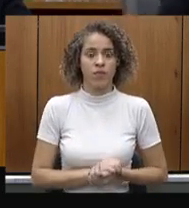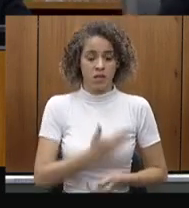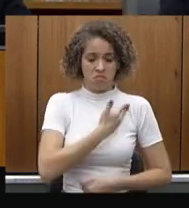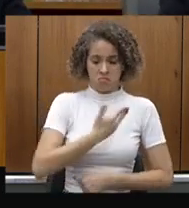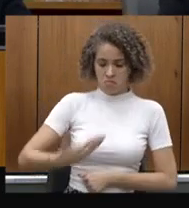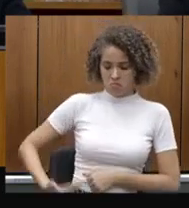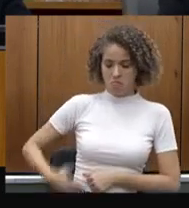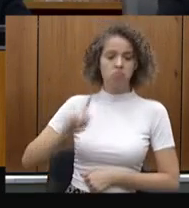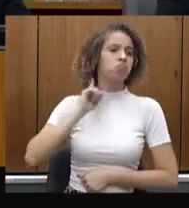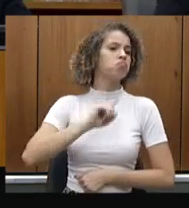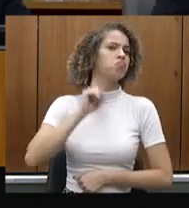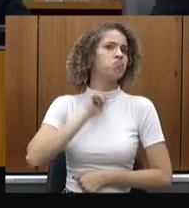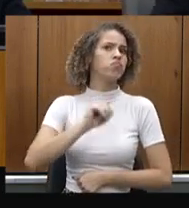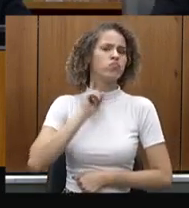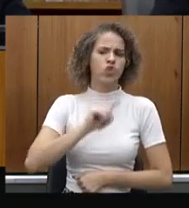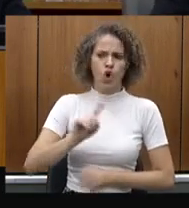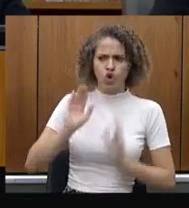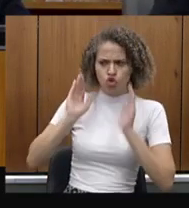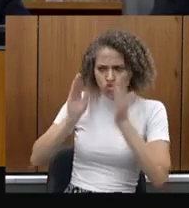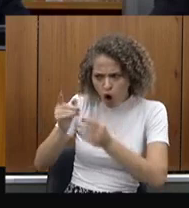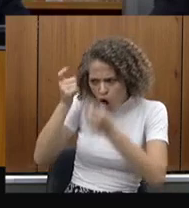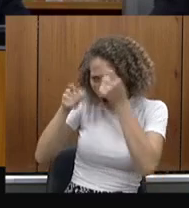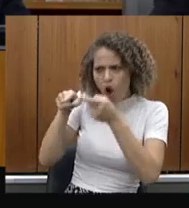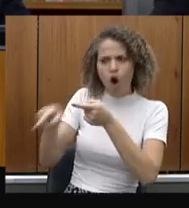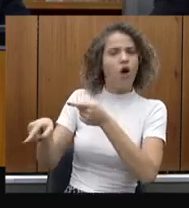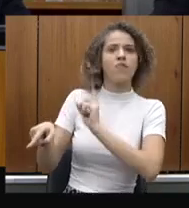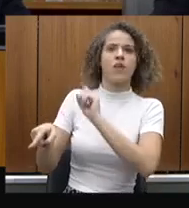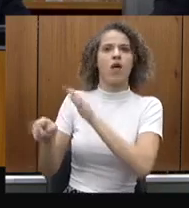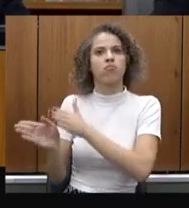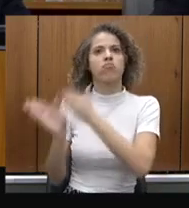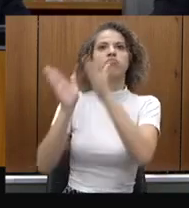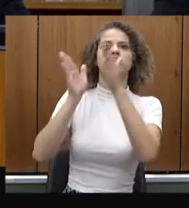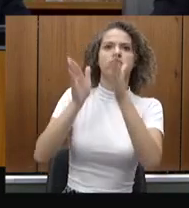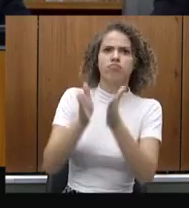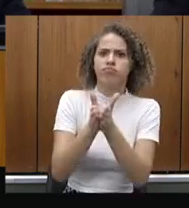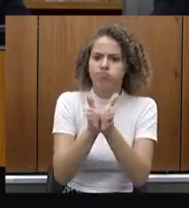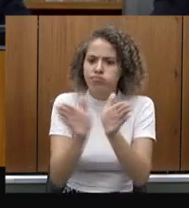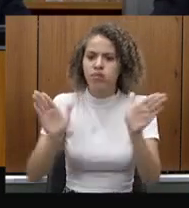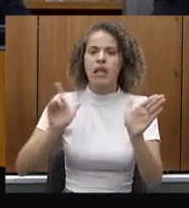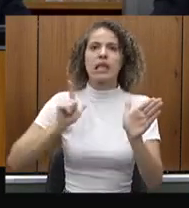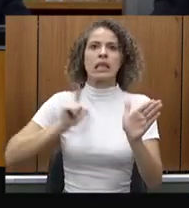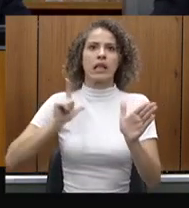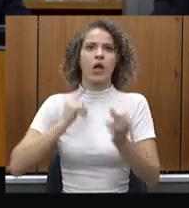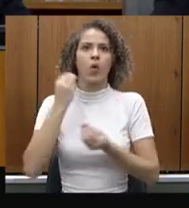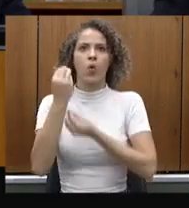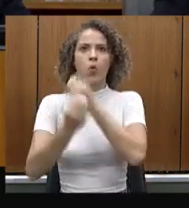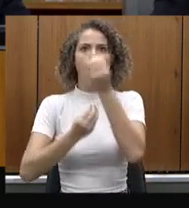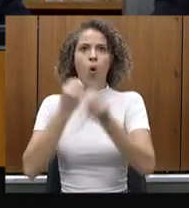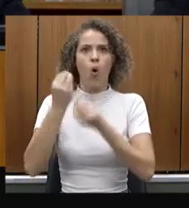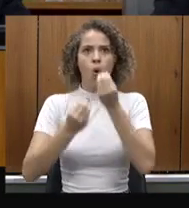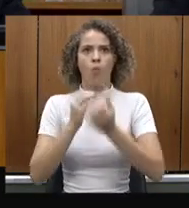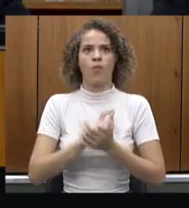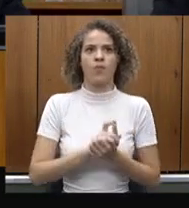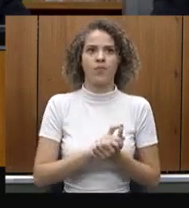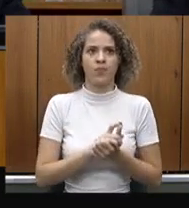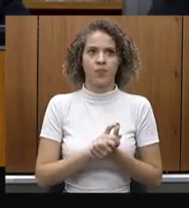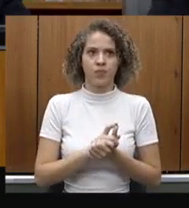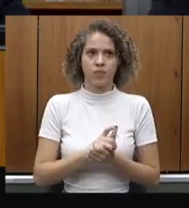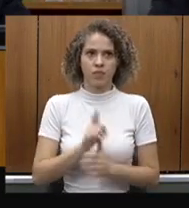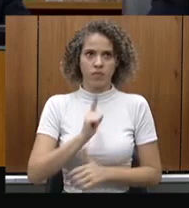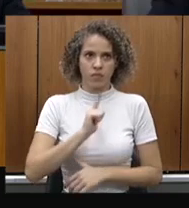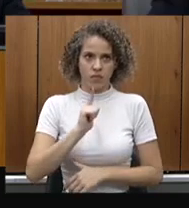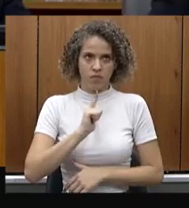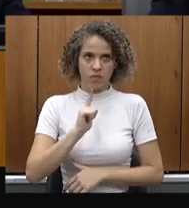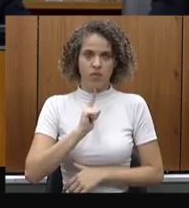Minas não se preocupa somente em equipar os consórcios com micro-ônibus. Temos também essa parte.